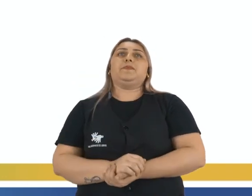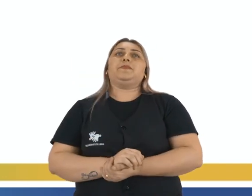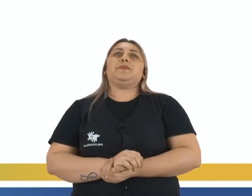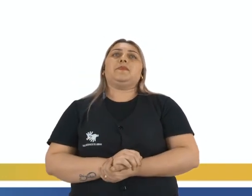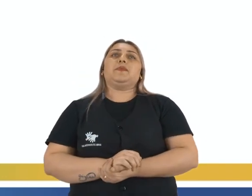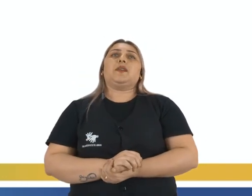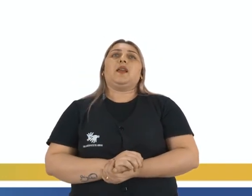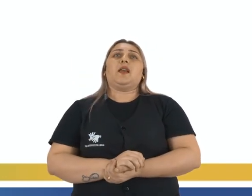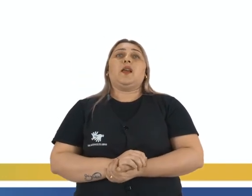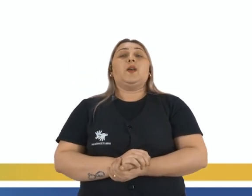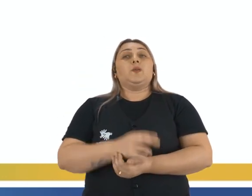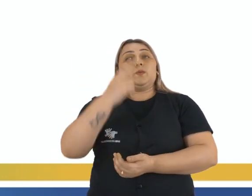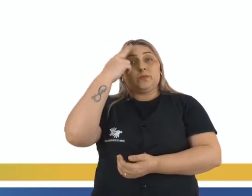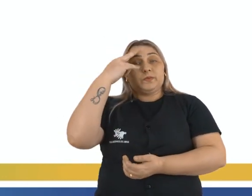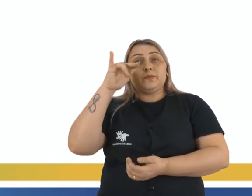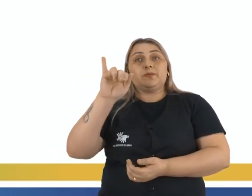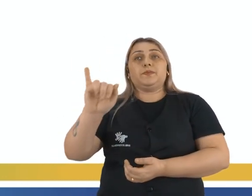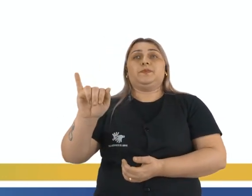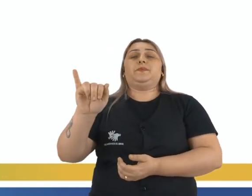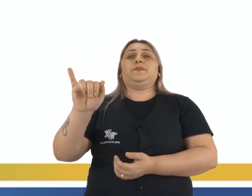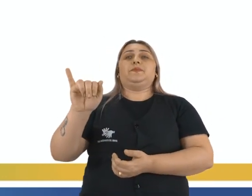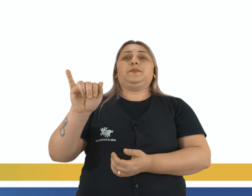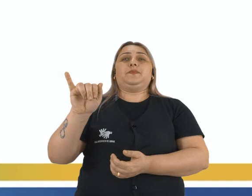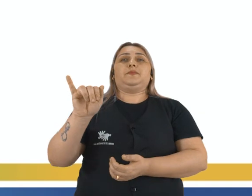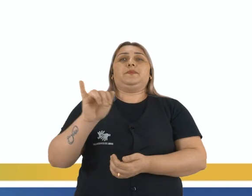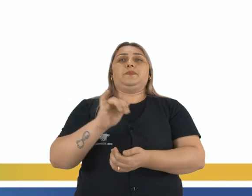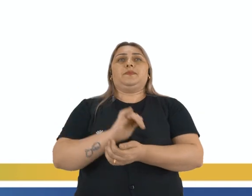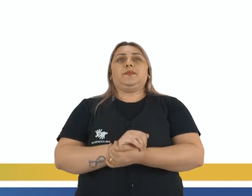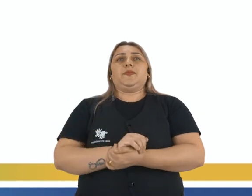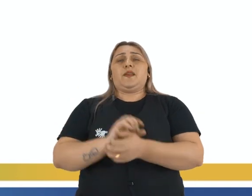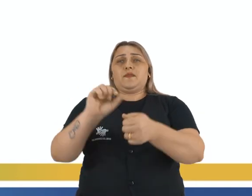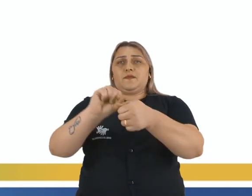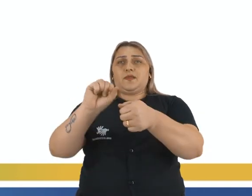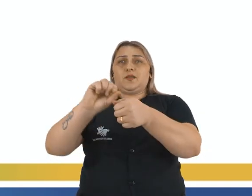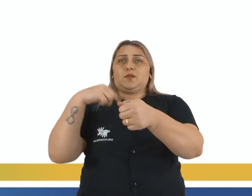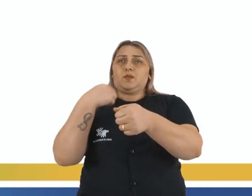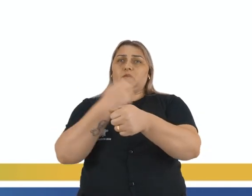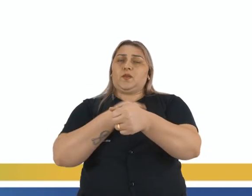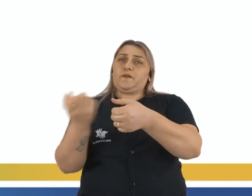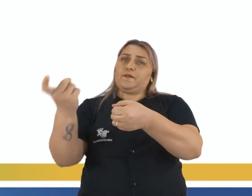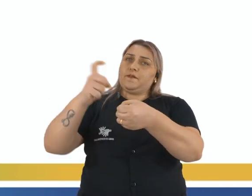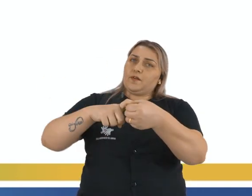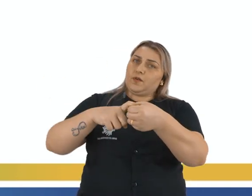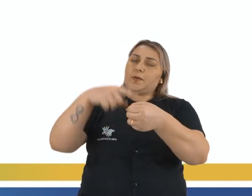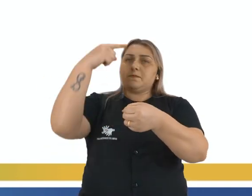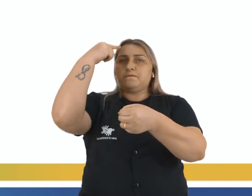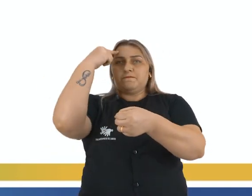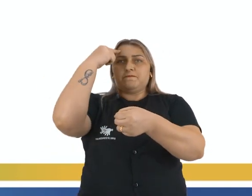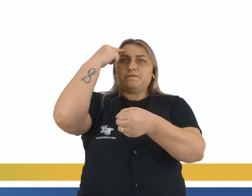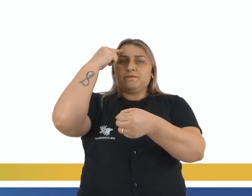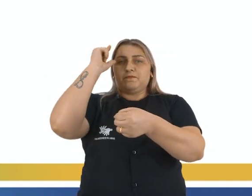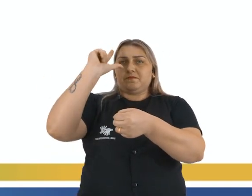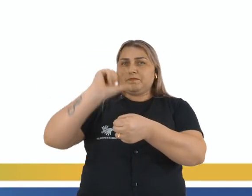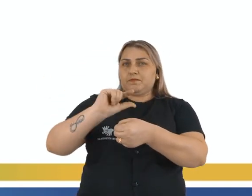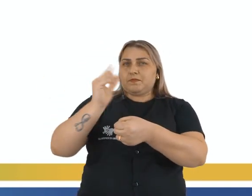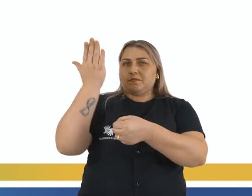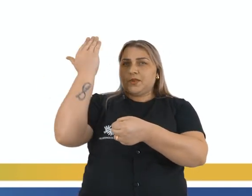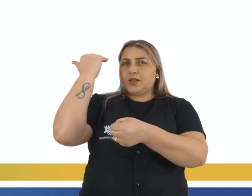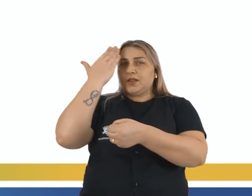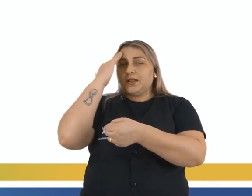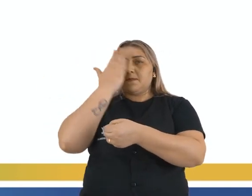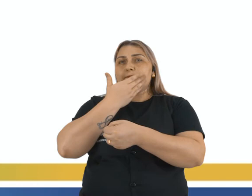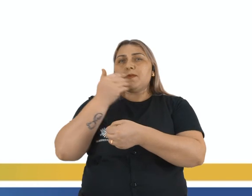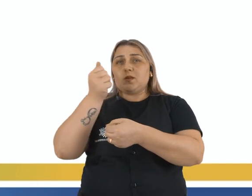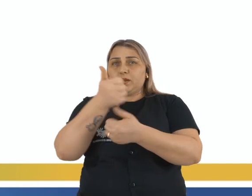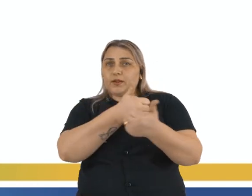Então, o caso do Haiti, né, faz com que a gente retome um pouquinho, a vai voltar um pouquinho para o passado para entender melhor,